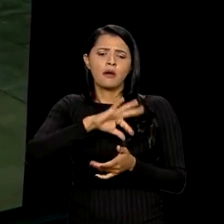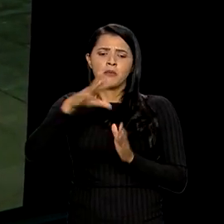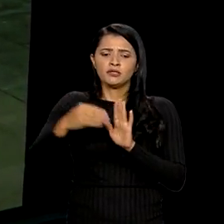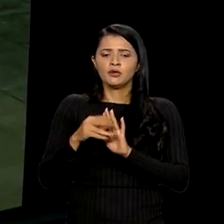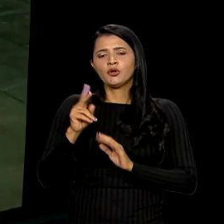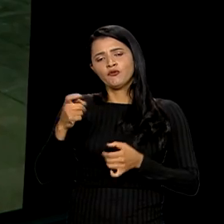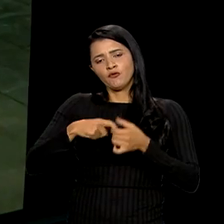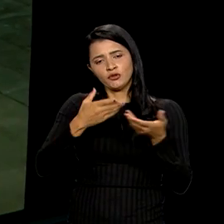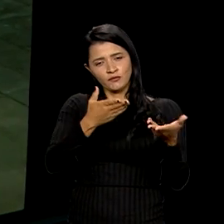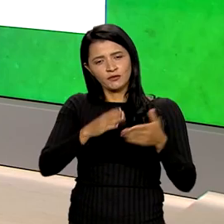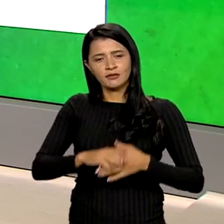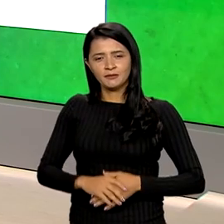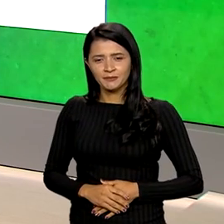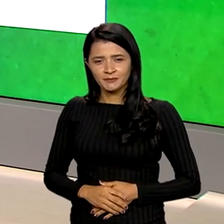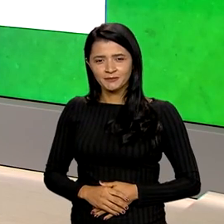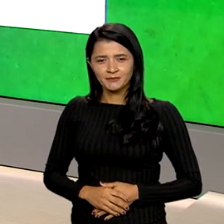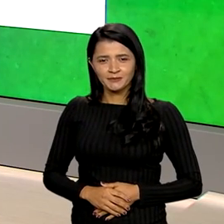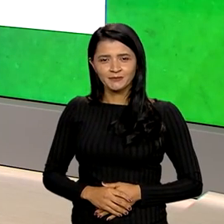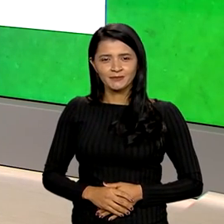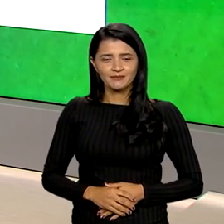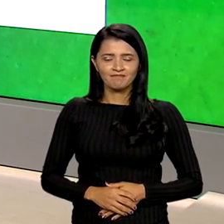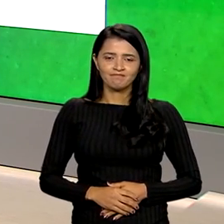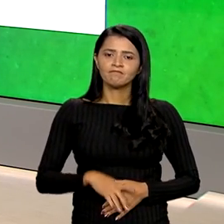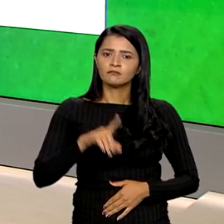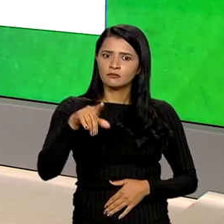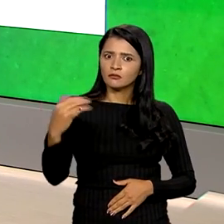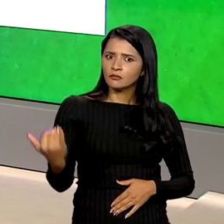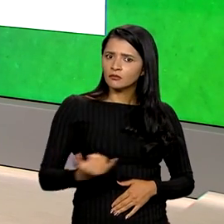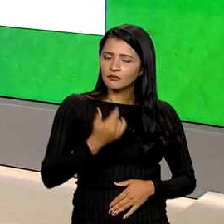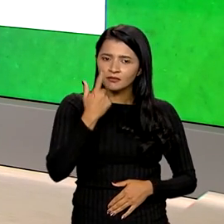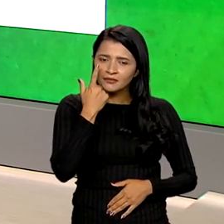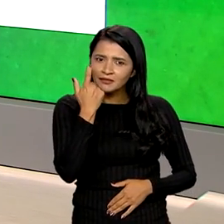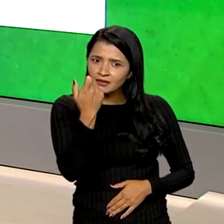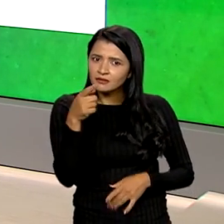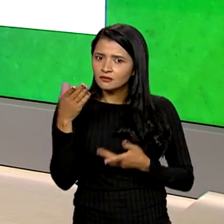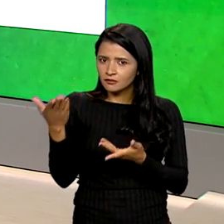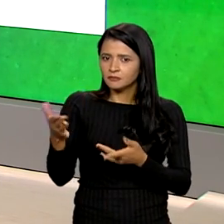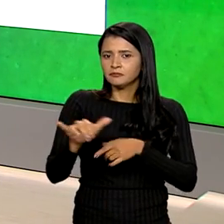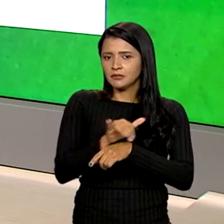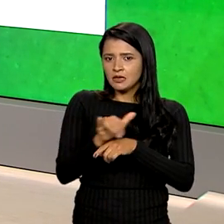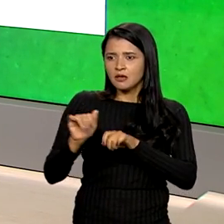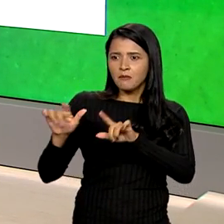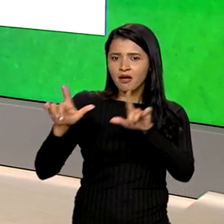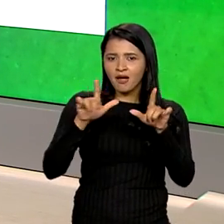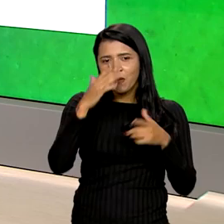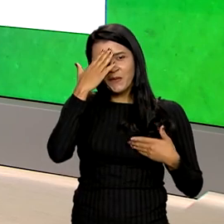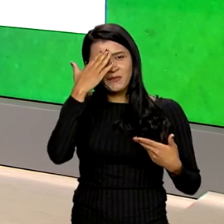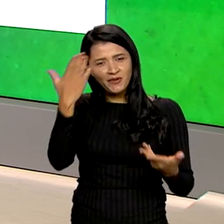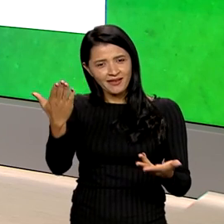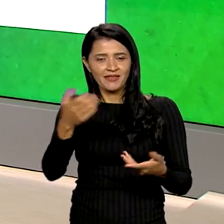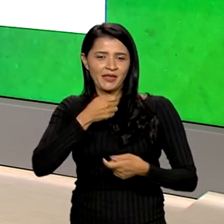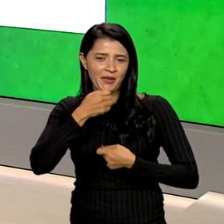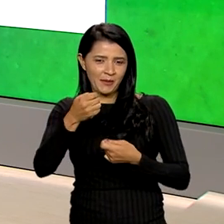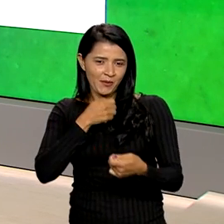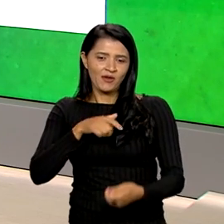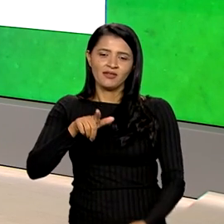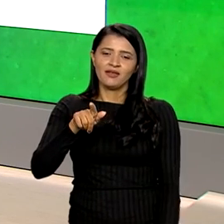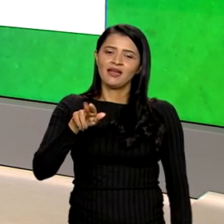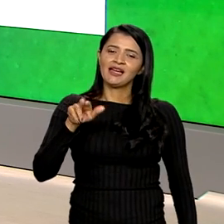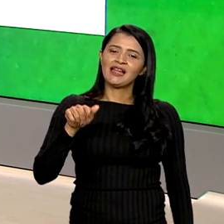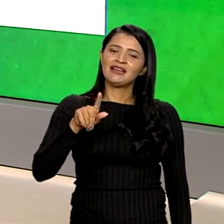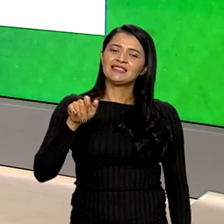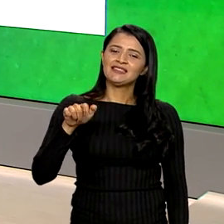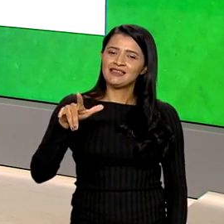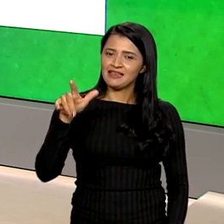gente volta para o estúdio. Muito importante e interessante essa ferramenta. Obrigada a nossa repórter Graziele